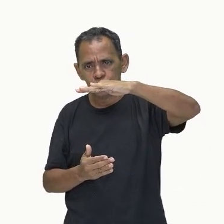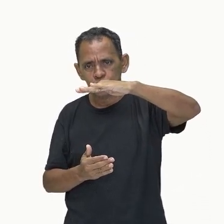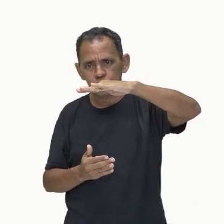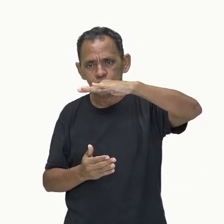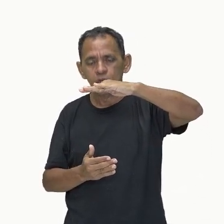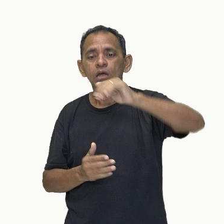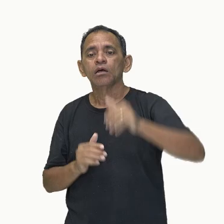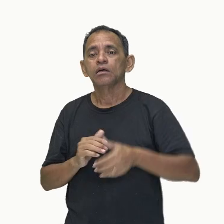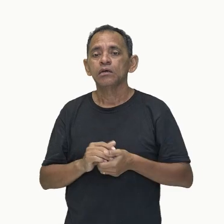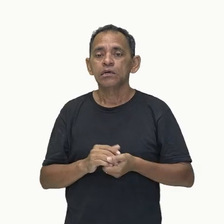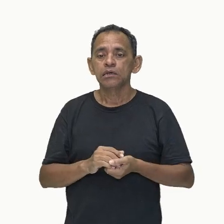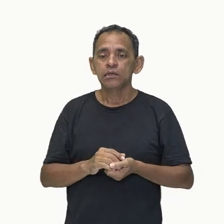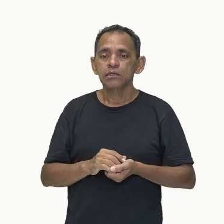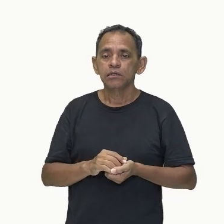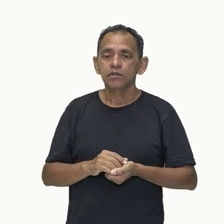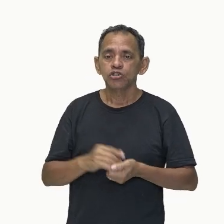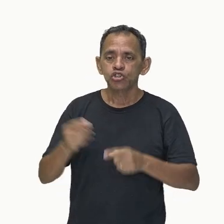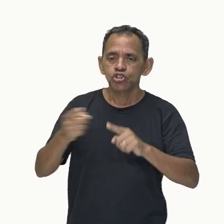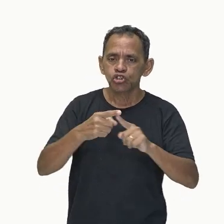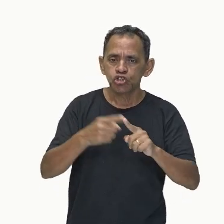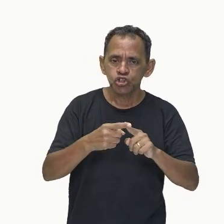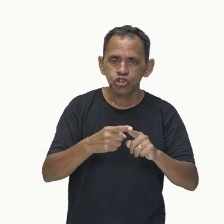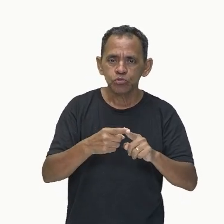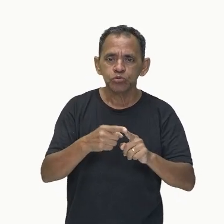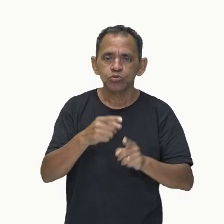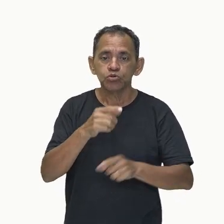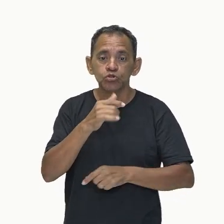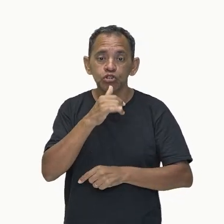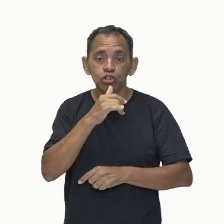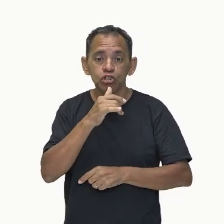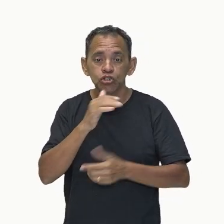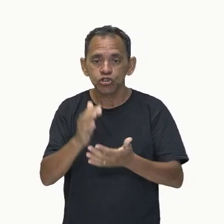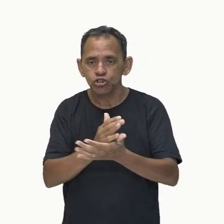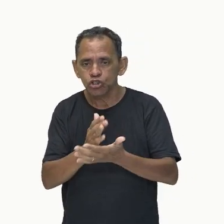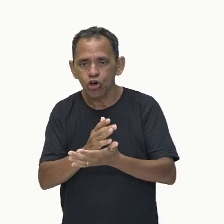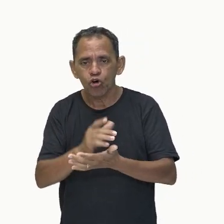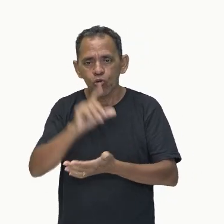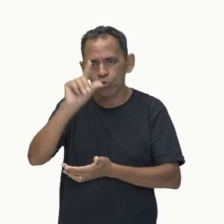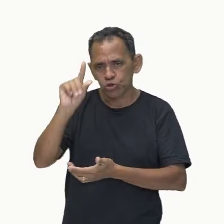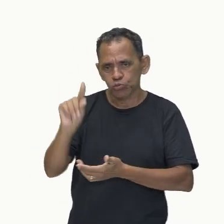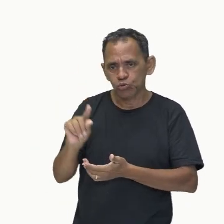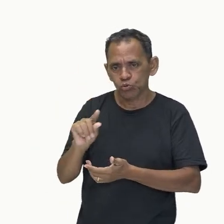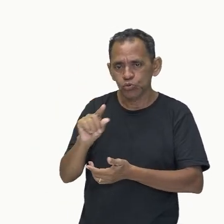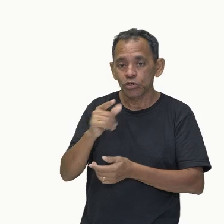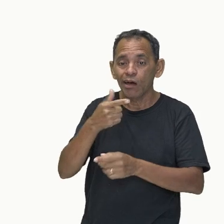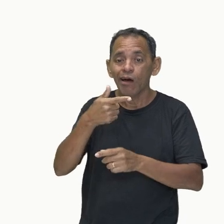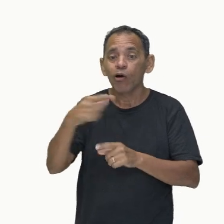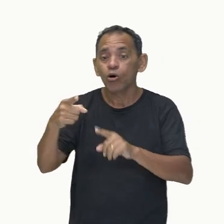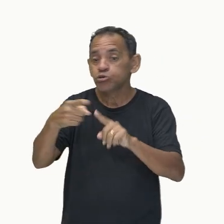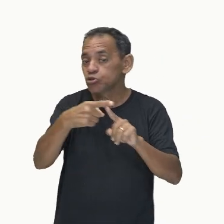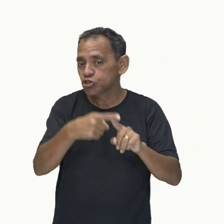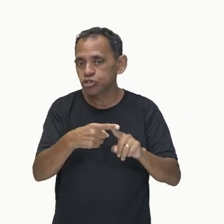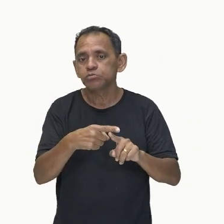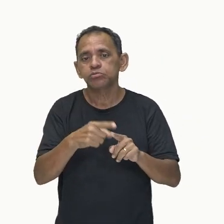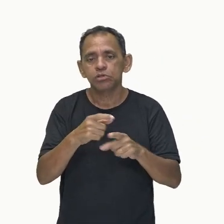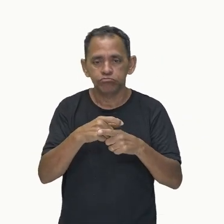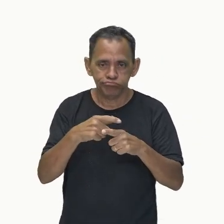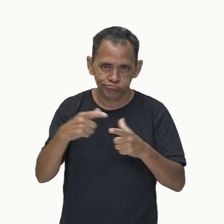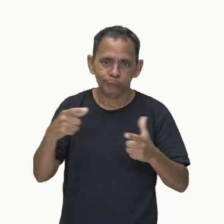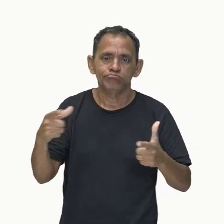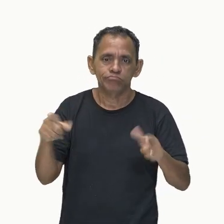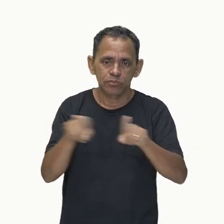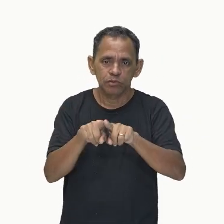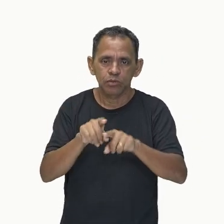a outra aumenta, né? Isso vai fazer com que a soma tenha sempre o mesmo valor. Então, essa daí é a